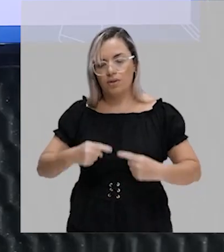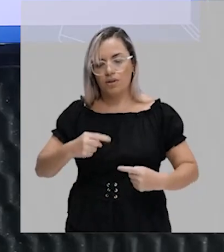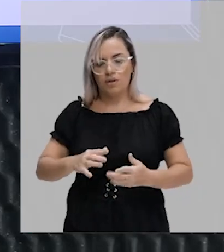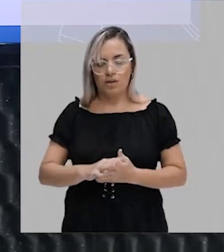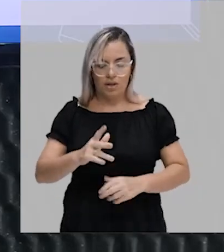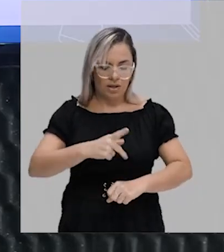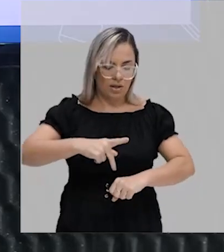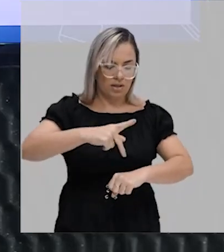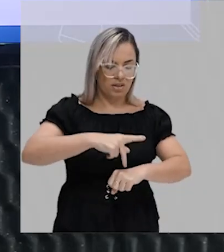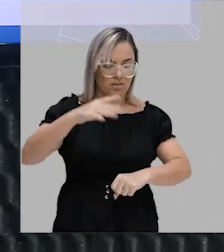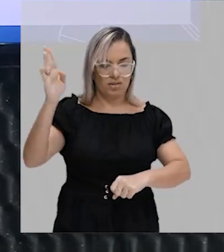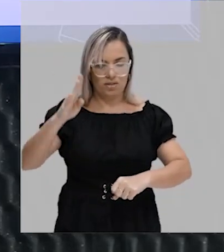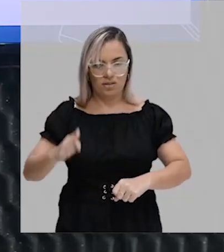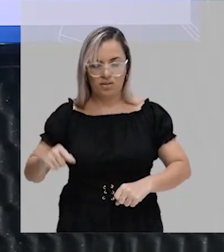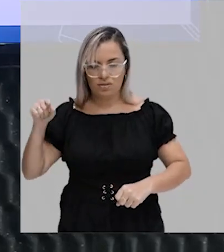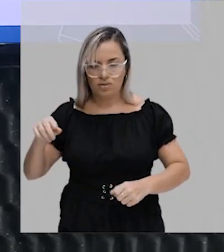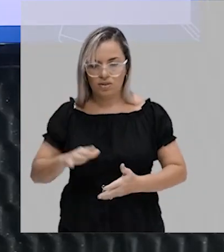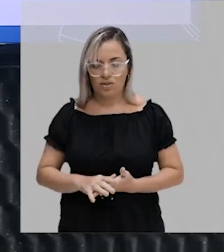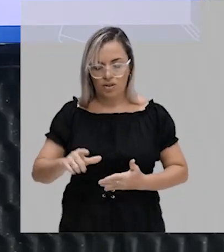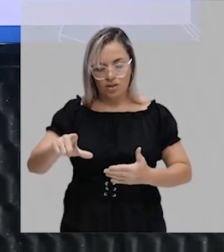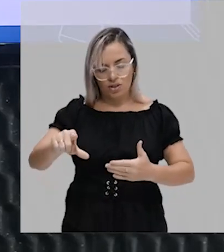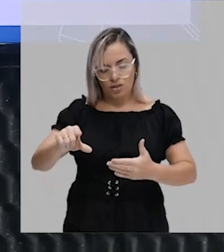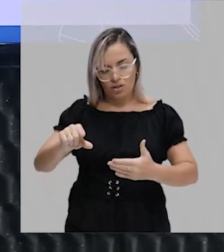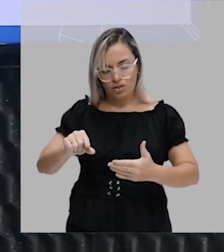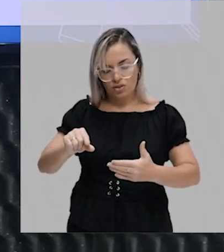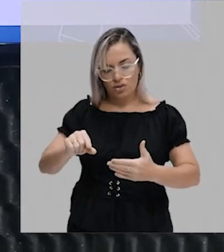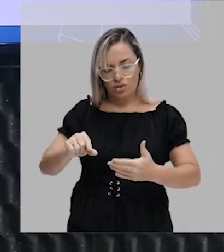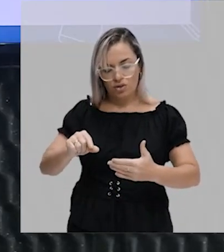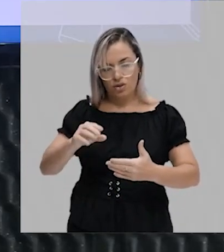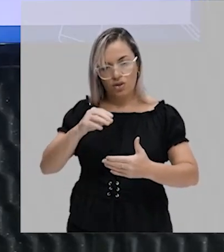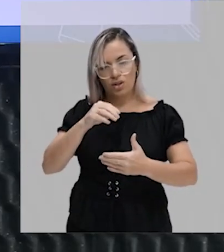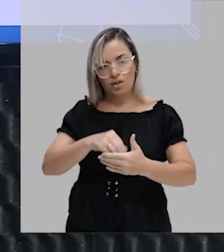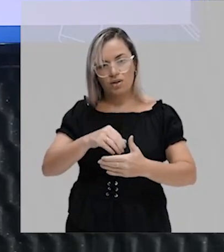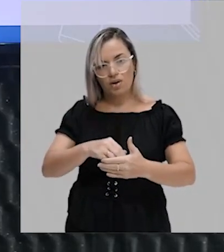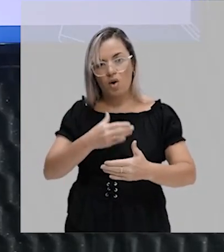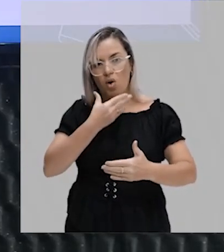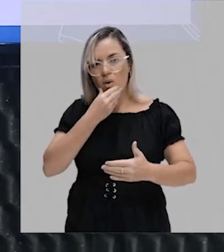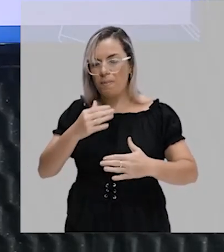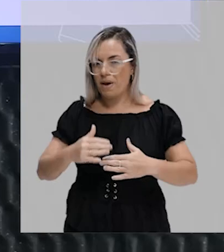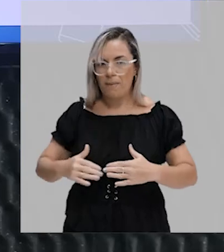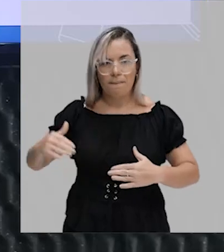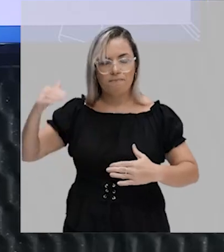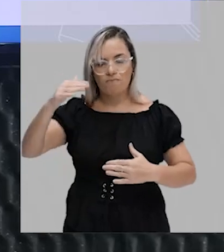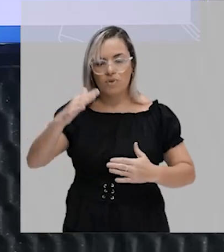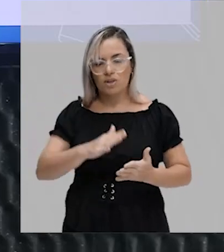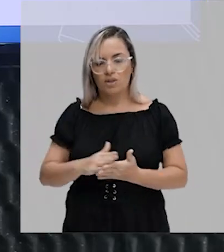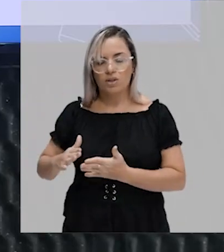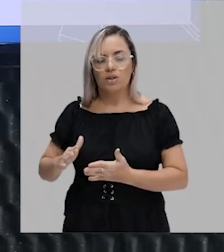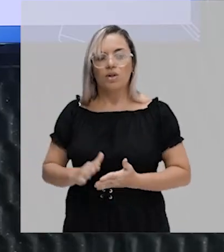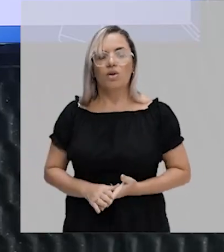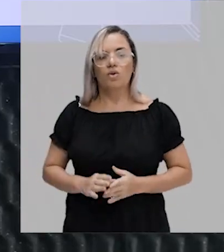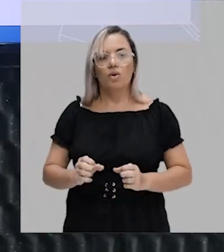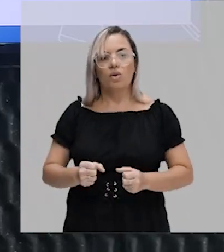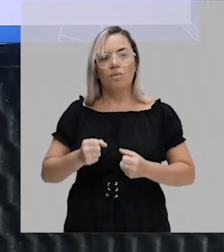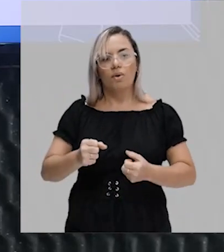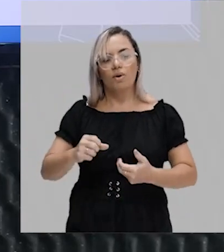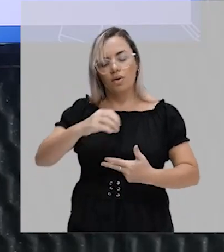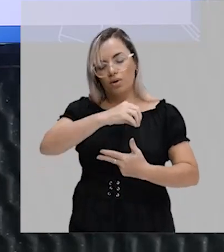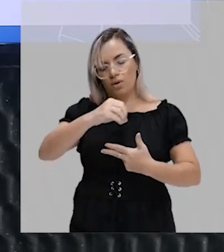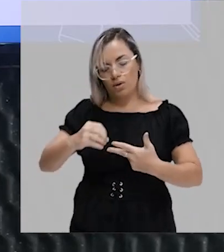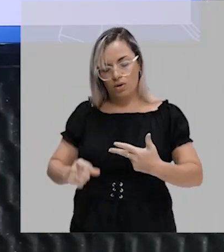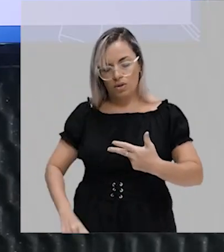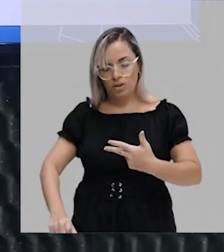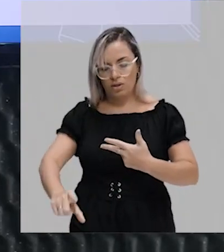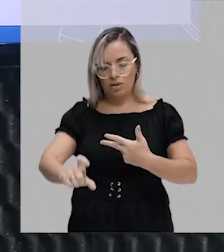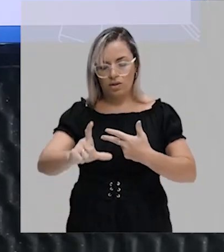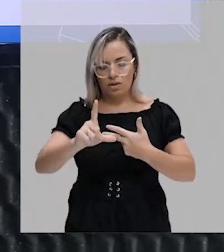Tradicionalmente, no Brasil, elege-se muito menos mulheres do que homens, seja no poder legislativo, seja no poder executivo. É